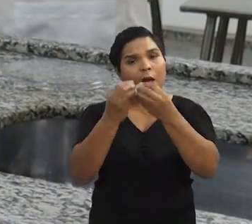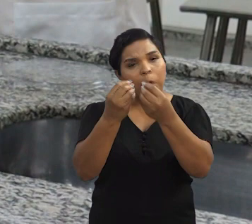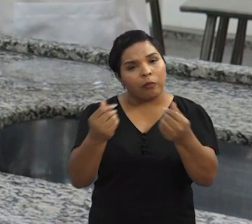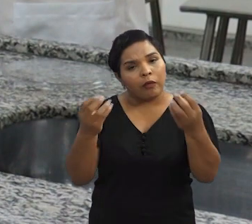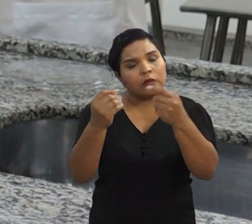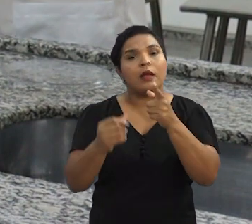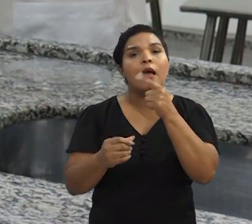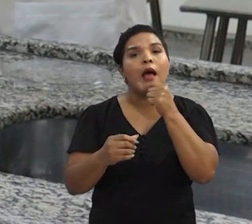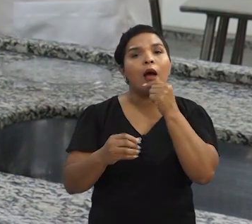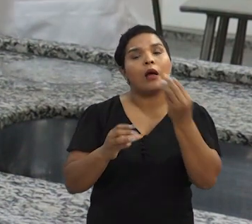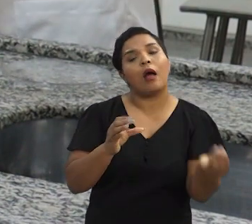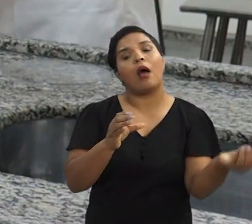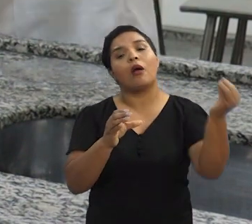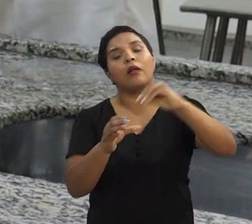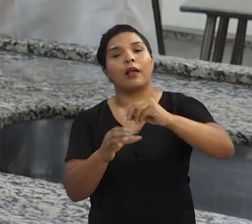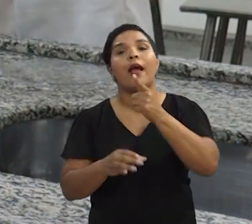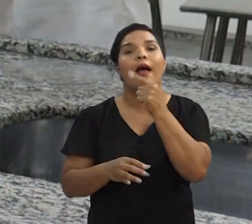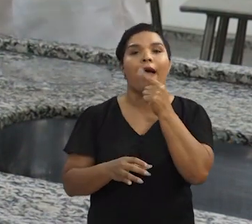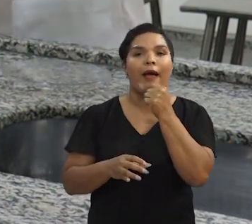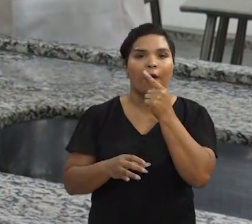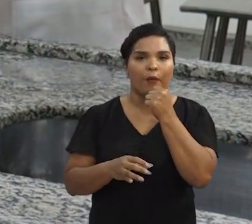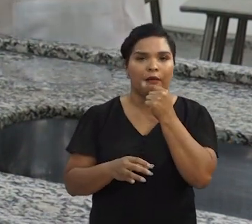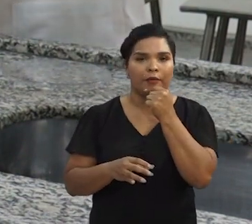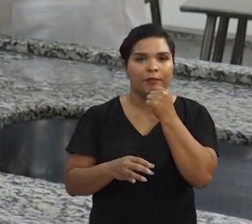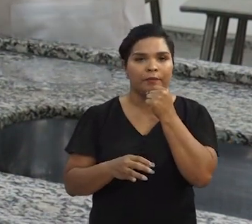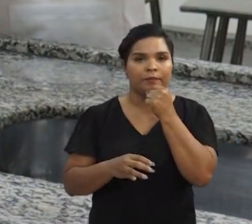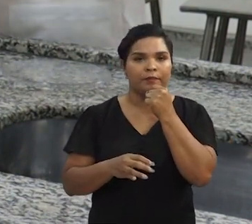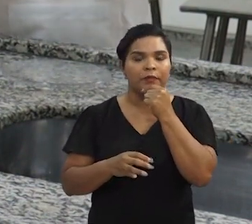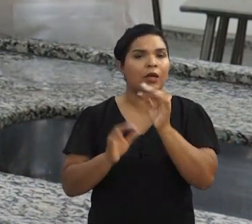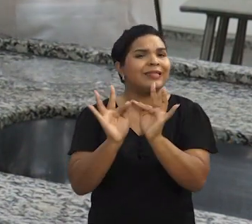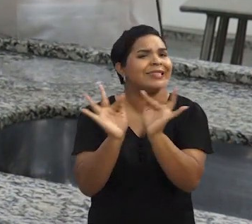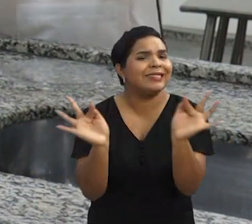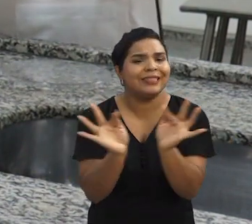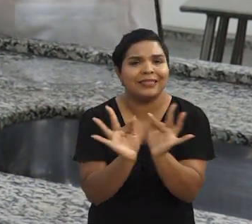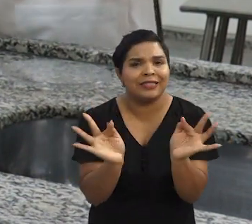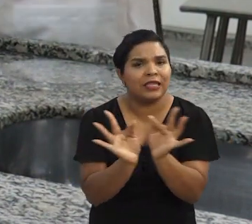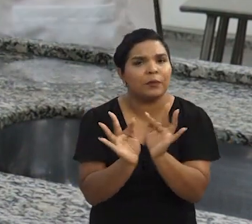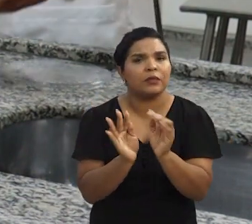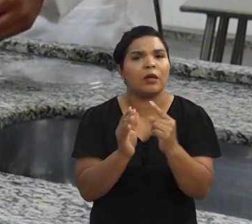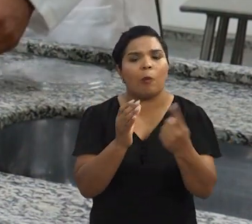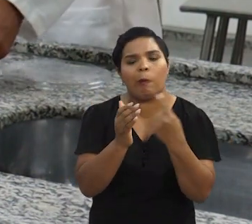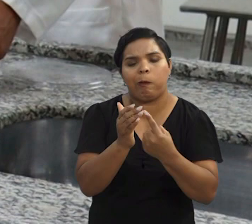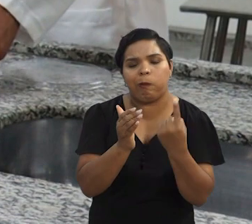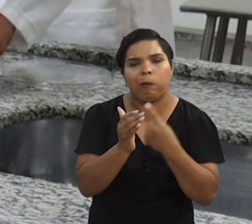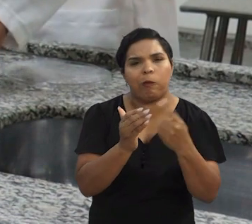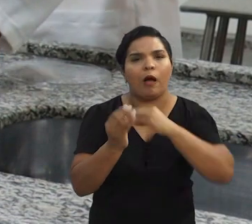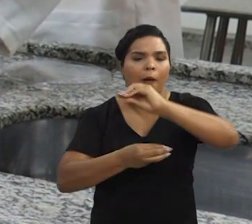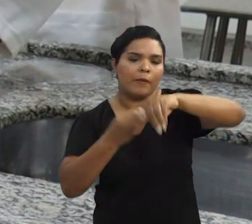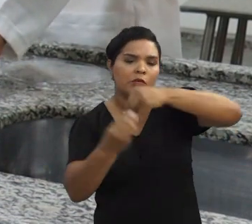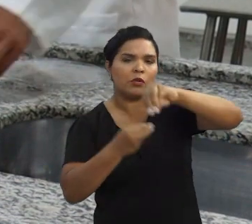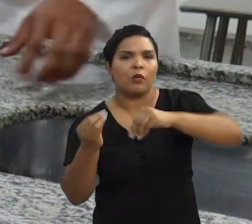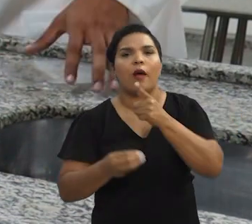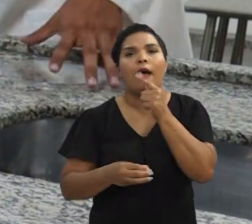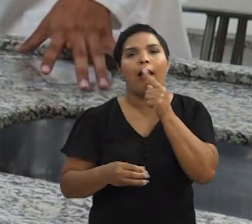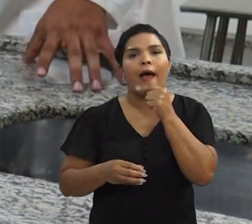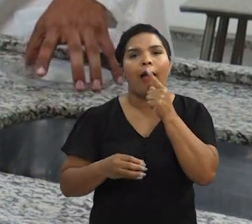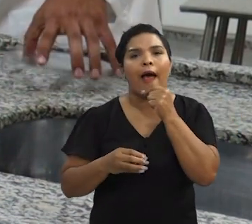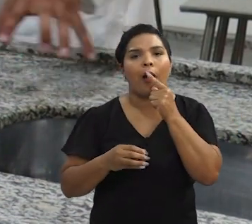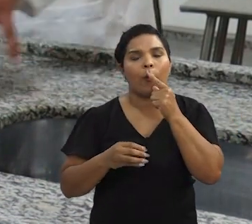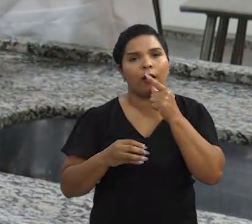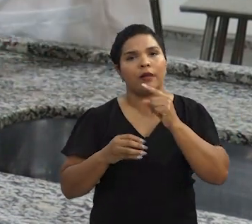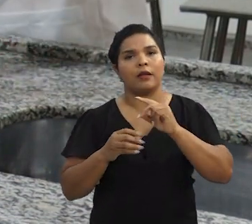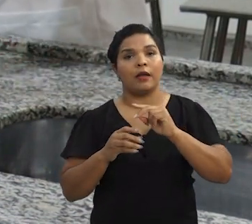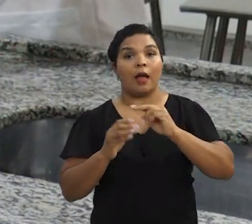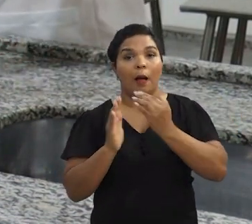solúvel e água, para você extrair ele, você precisa adicionar o quê? Água. Então, é uma metodologia extremamente simples. Triturou, adicionou água.